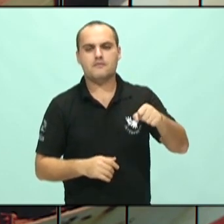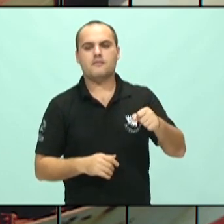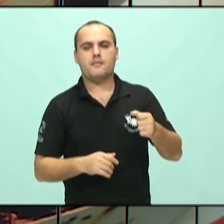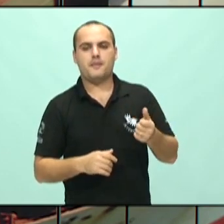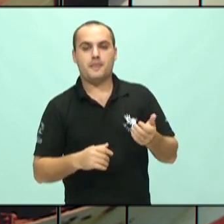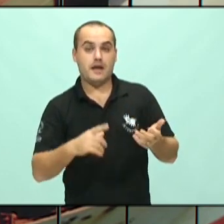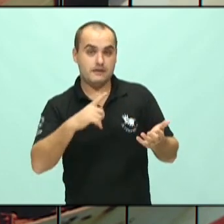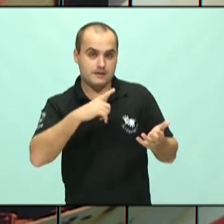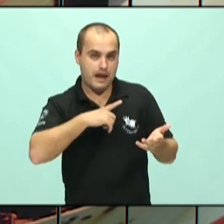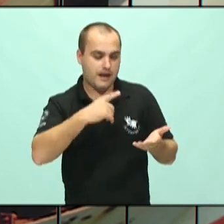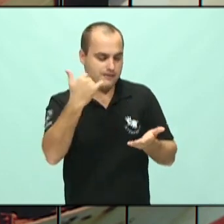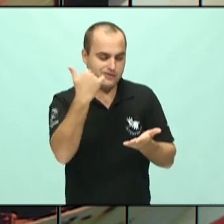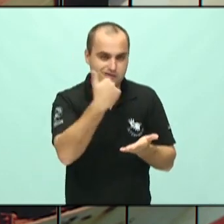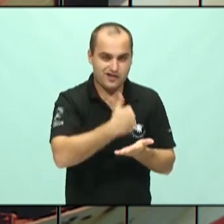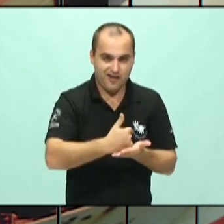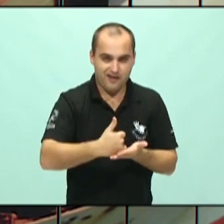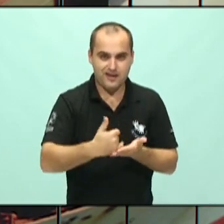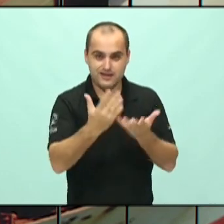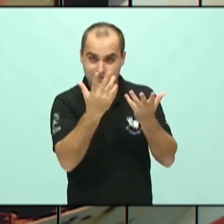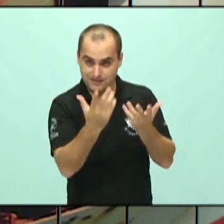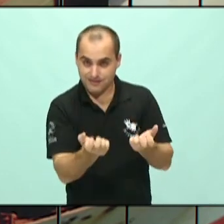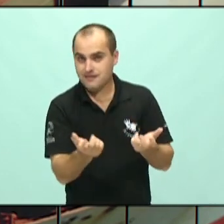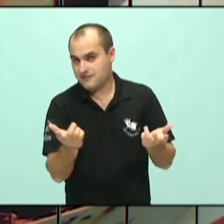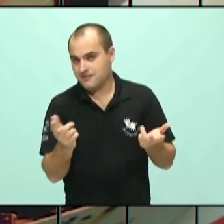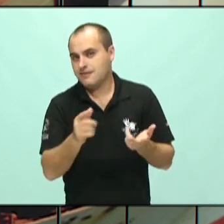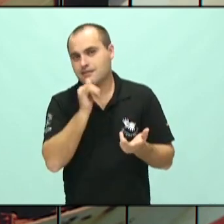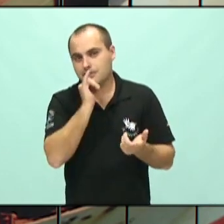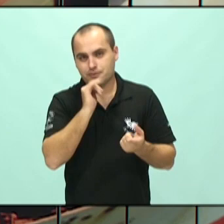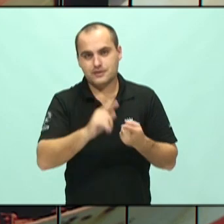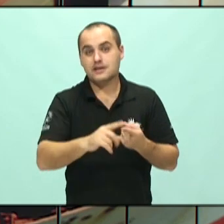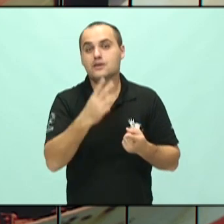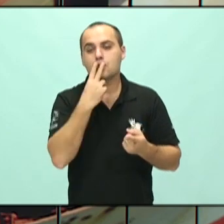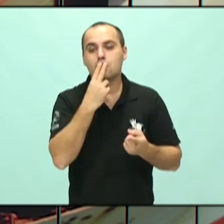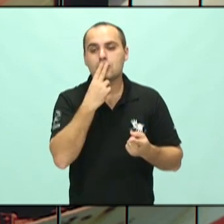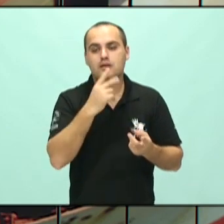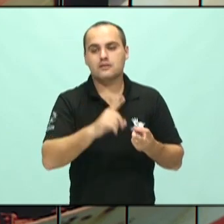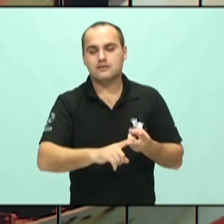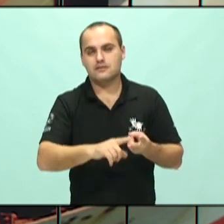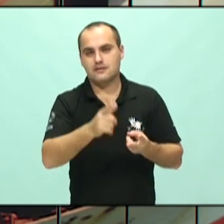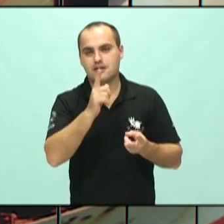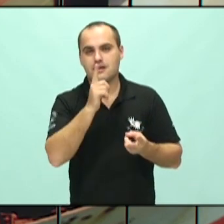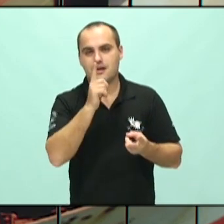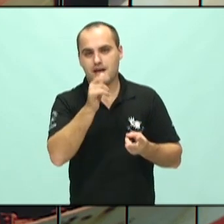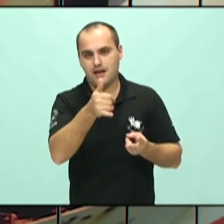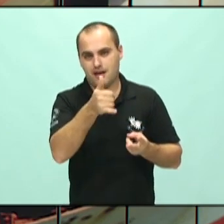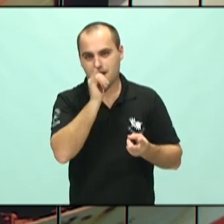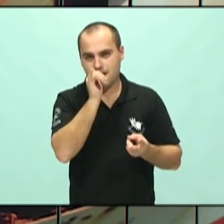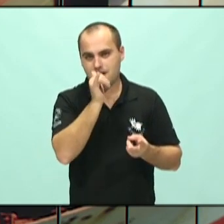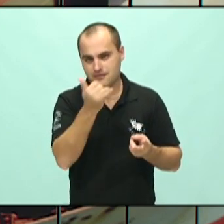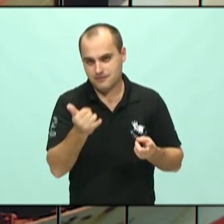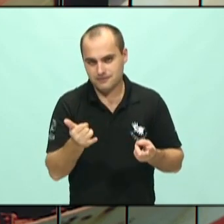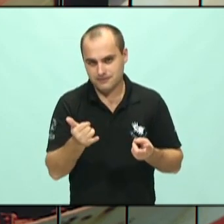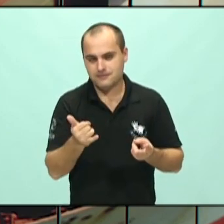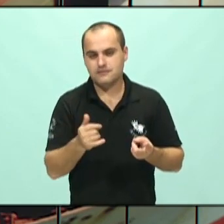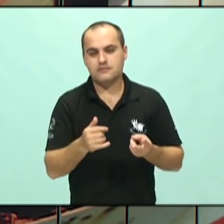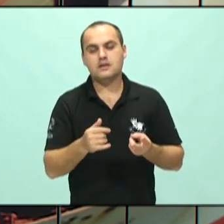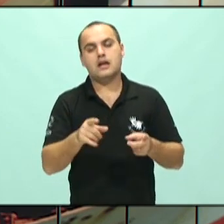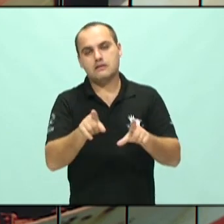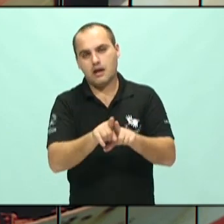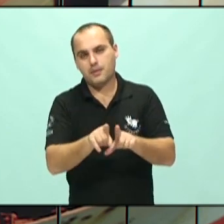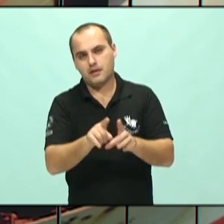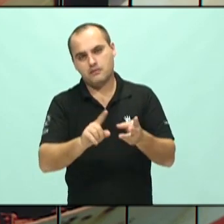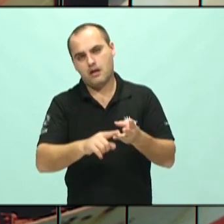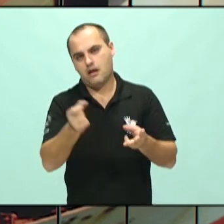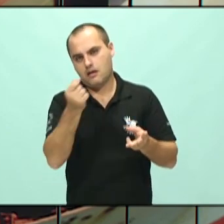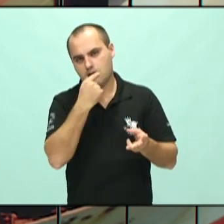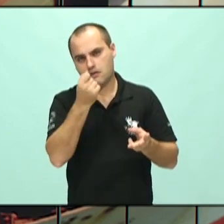socialmente aceitas, né? O cigarro, o álcool e principalmente as medicações, né? Hoje o índice de